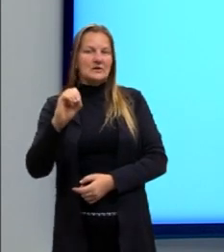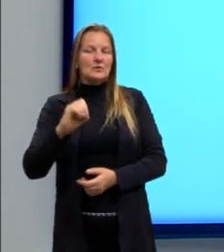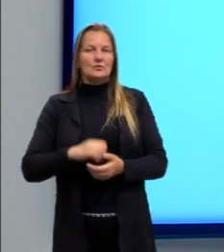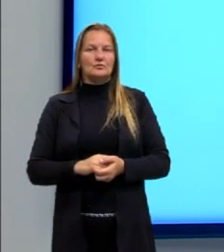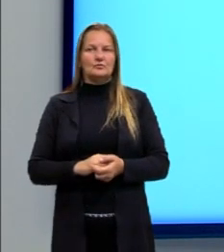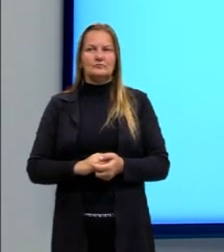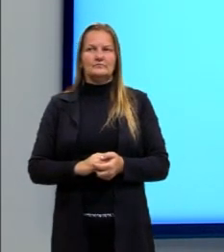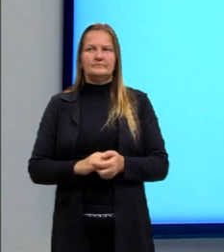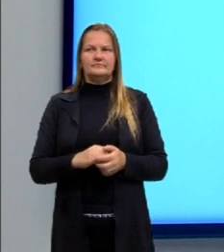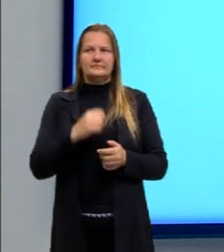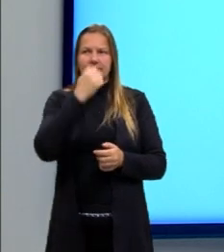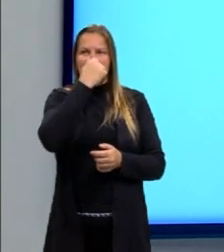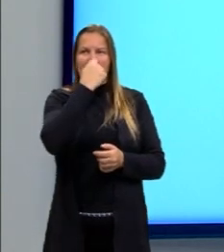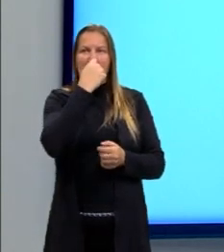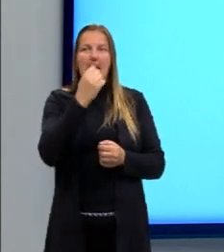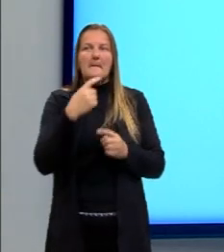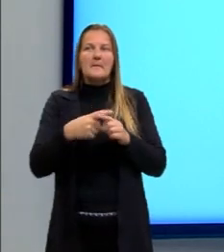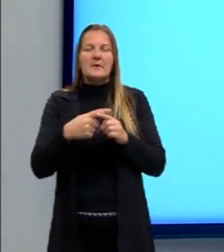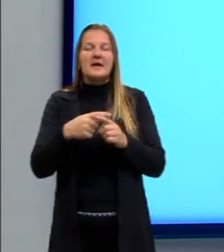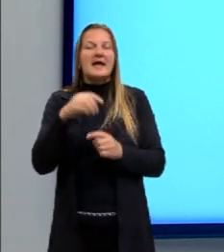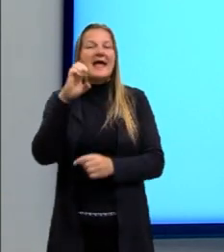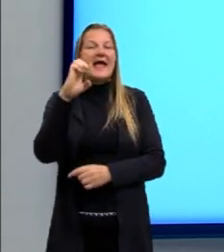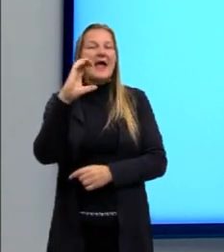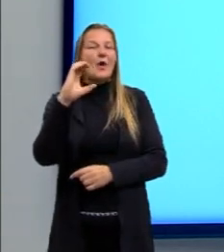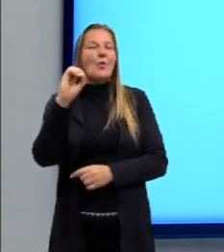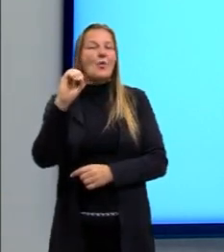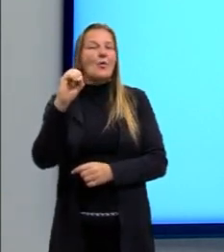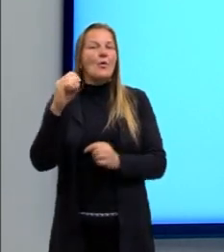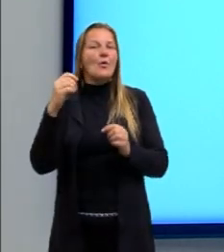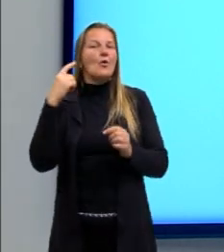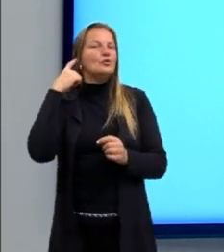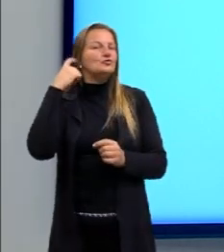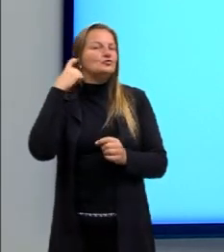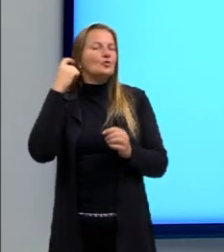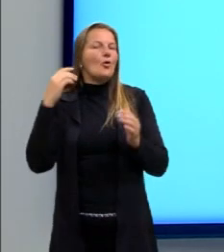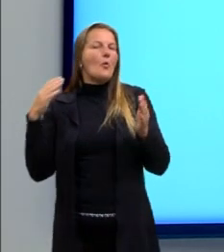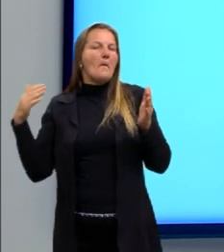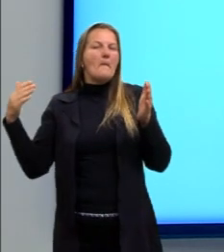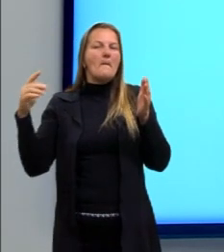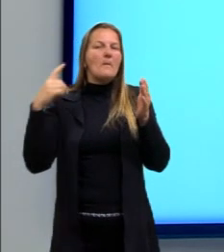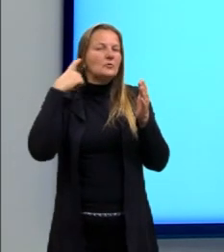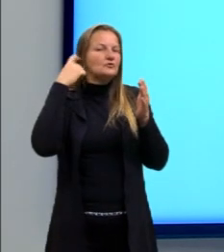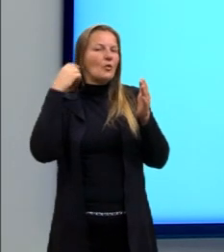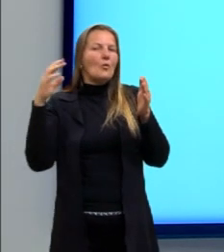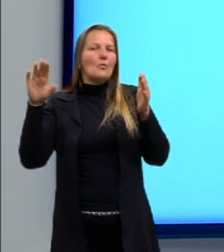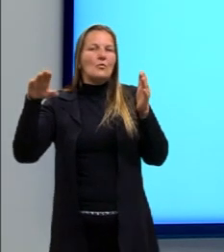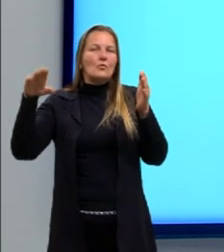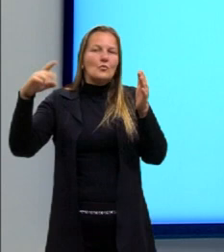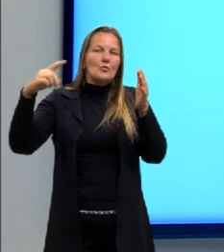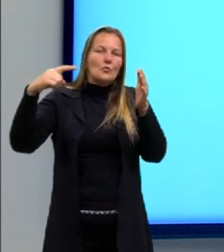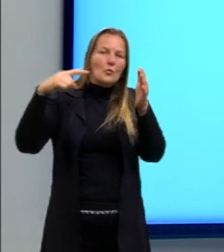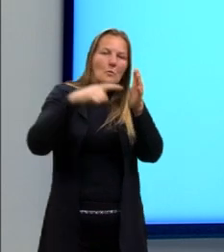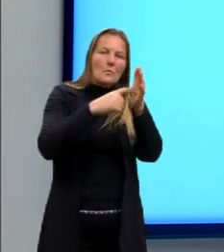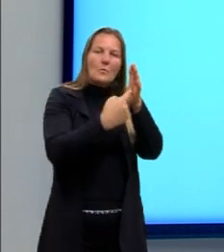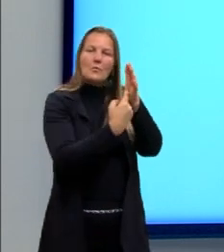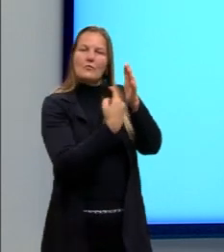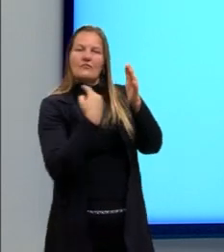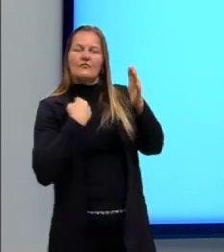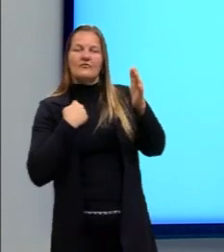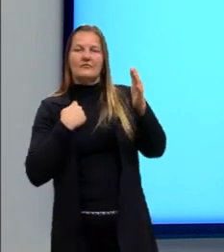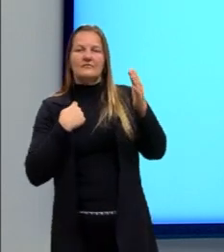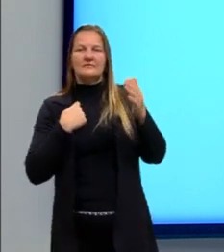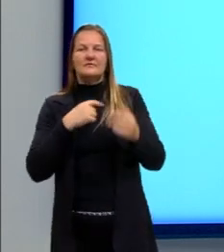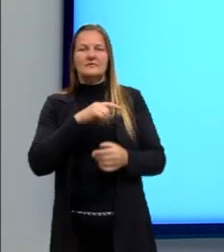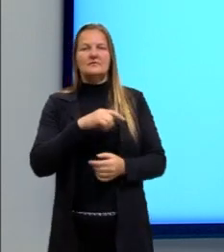reflexão de eco. Eco vocês já ouviram falar, vocês já ouviram o seu próprio eco alguma